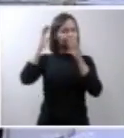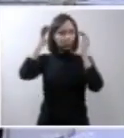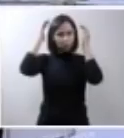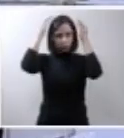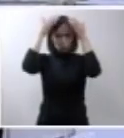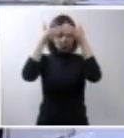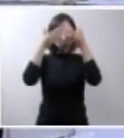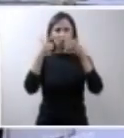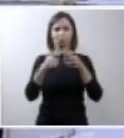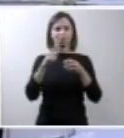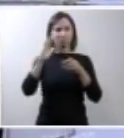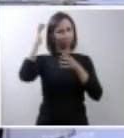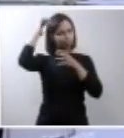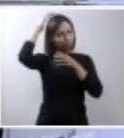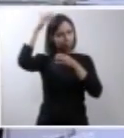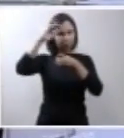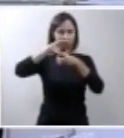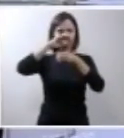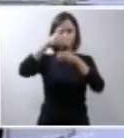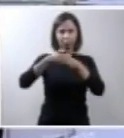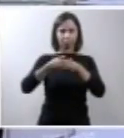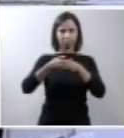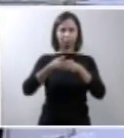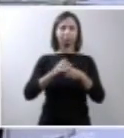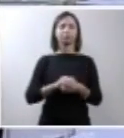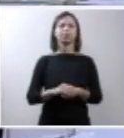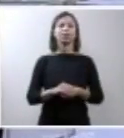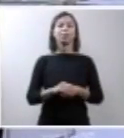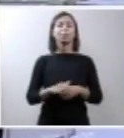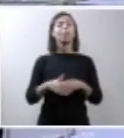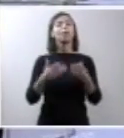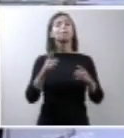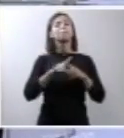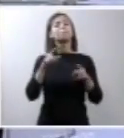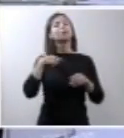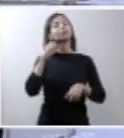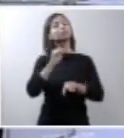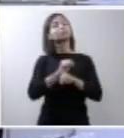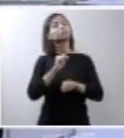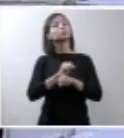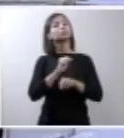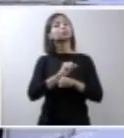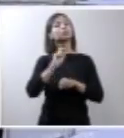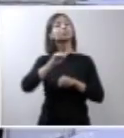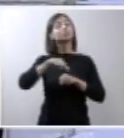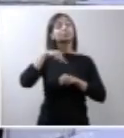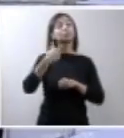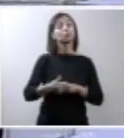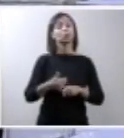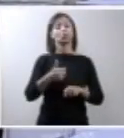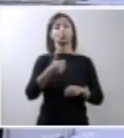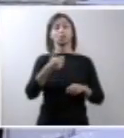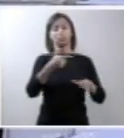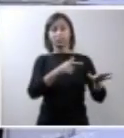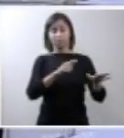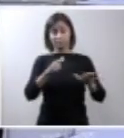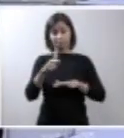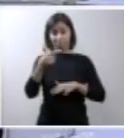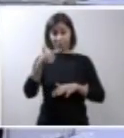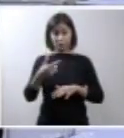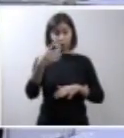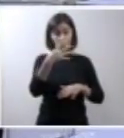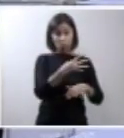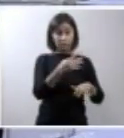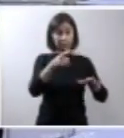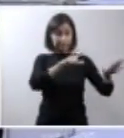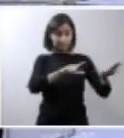mas somente após a 24ª semana de gestação é que nós vamos poder observar o grau